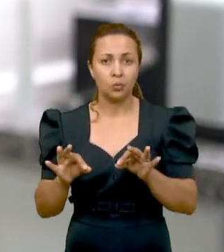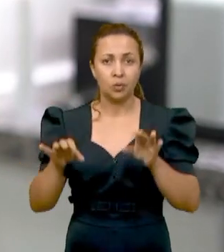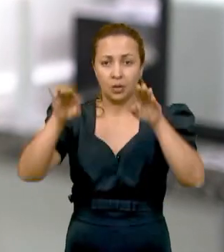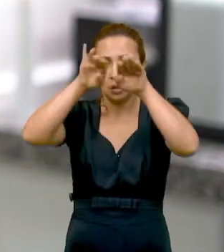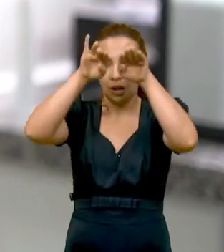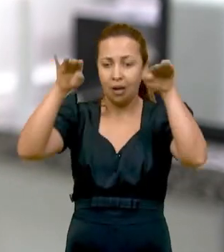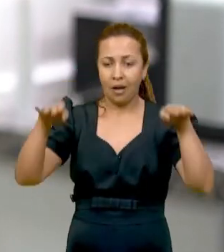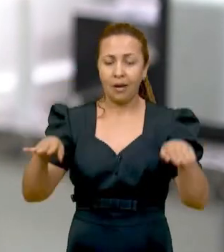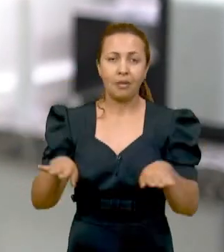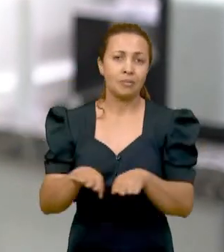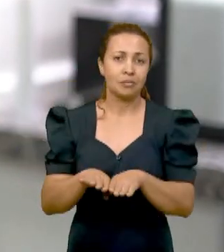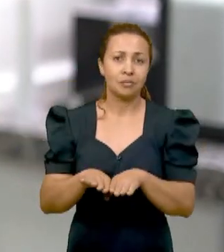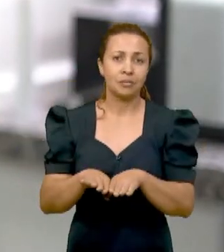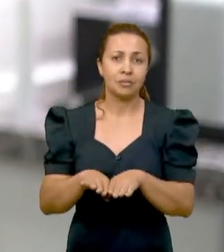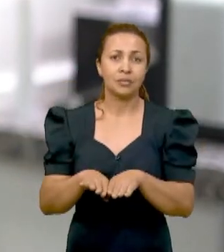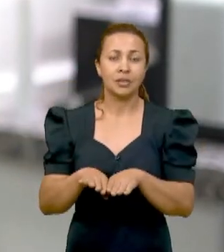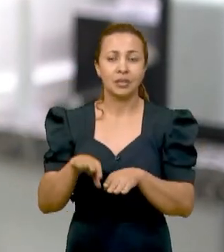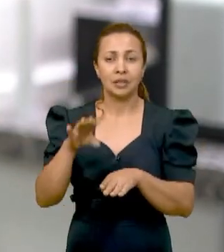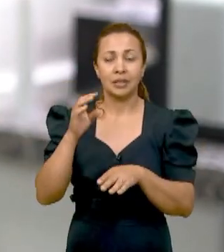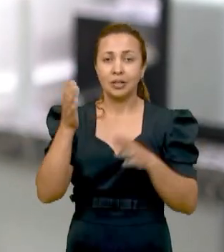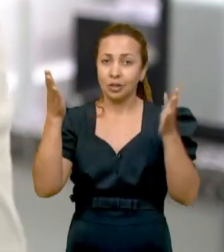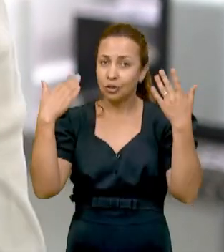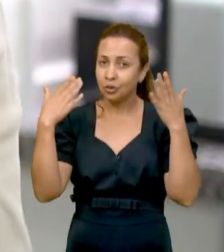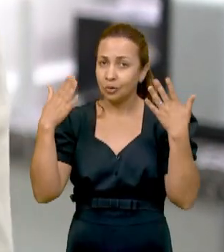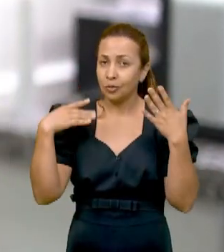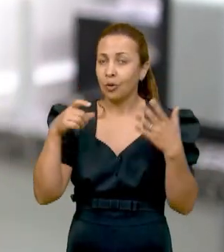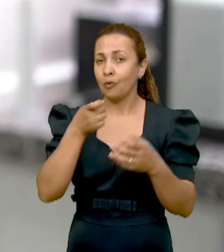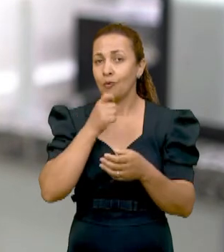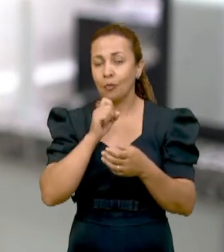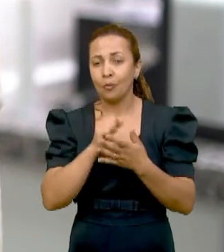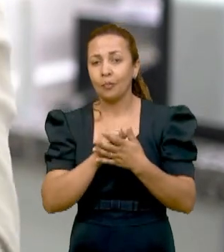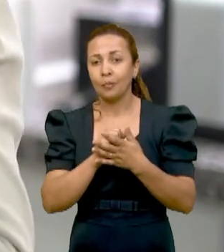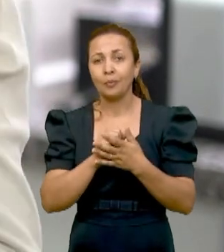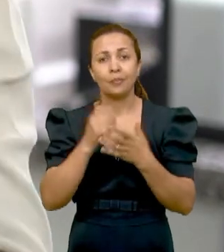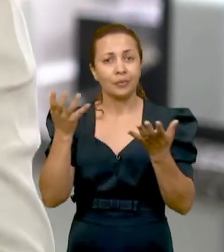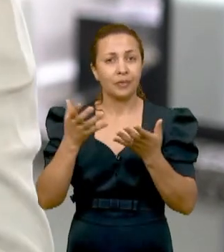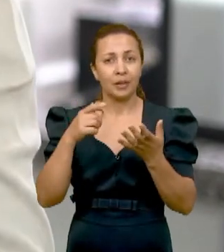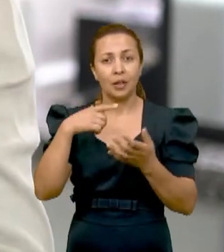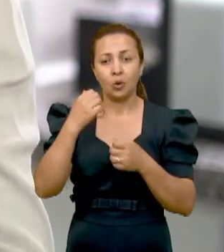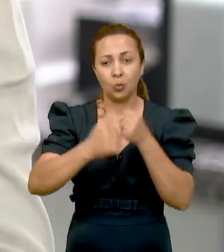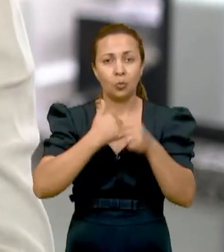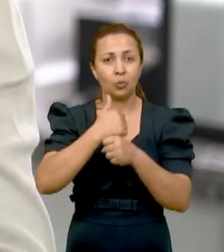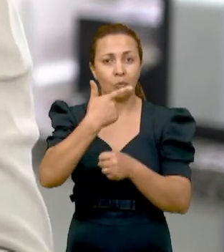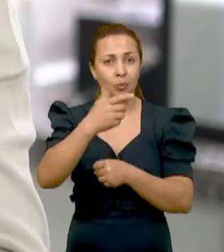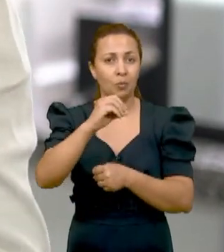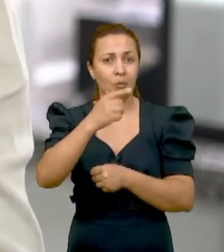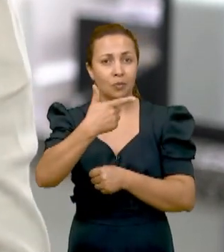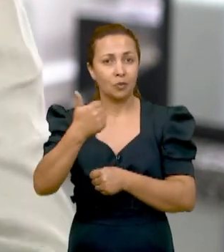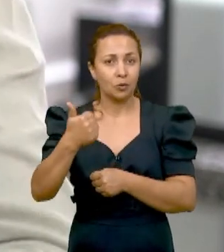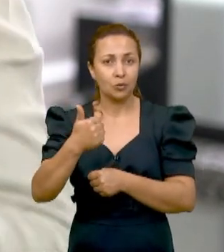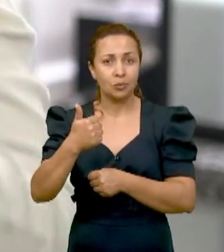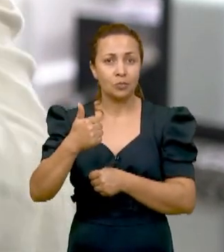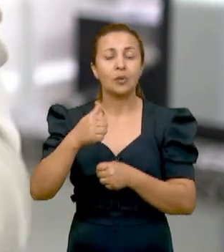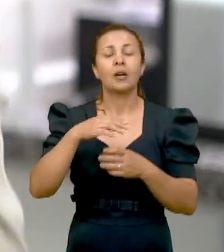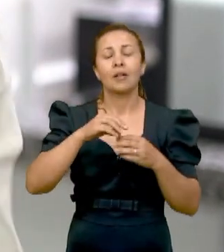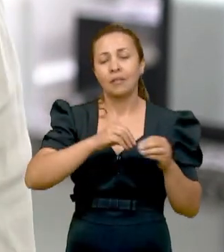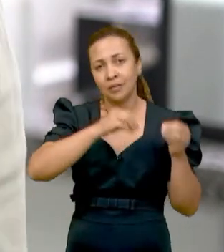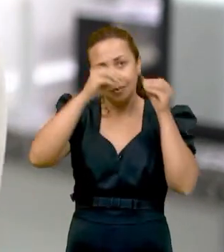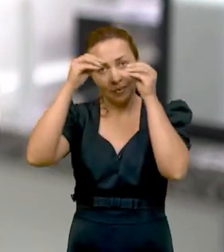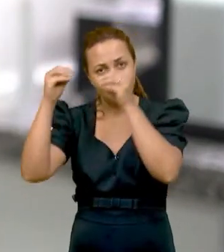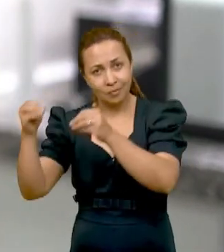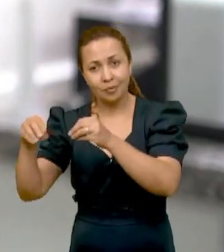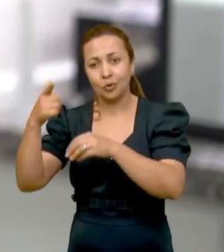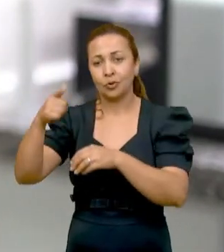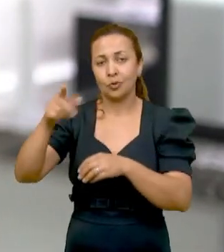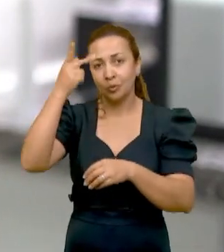Câmara Climática para depois selecionar esses materiais e agora em 2021, segundo semestre, a gente leva novamente ao